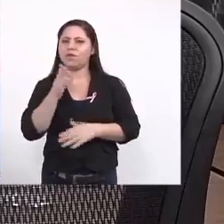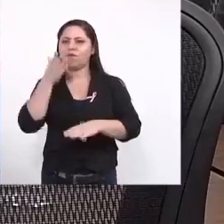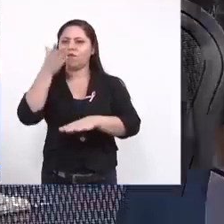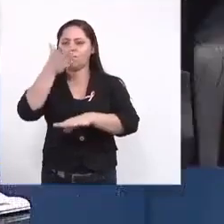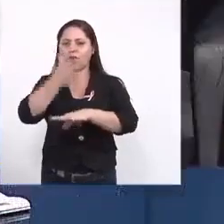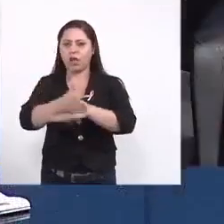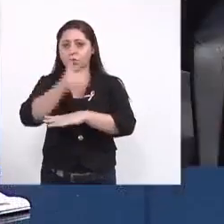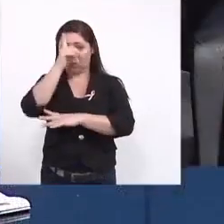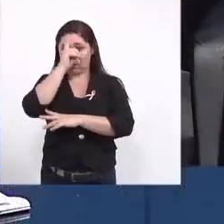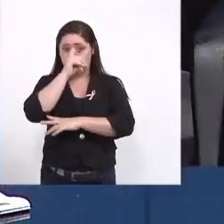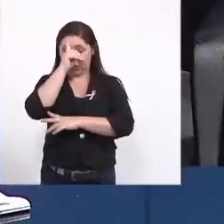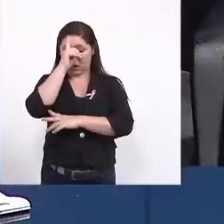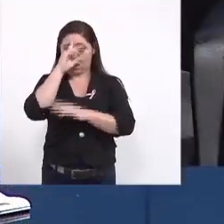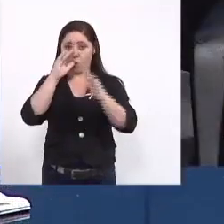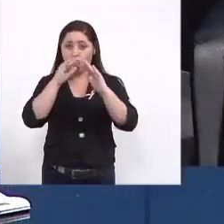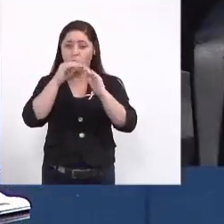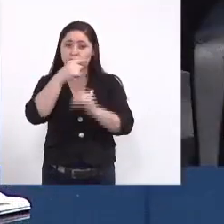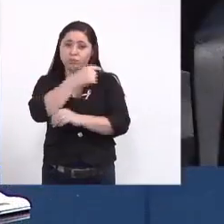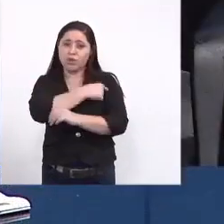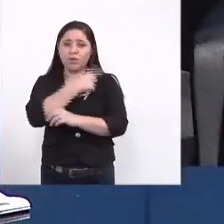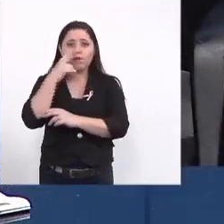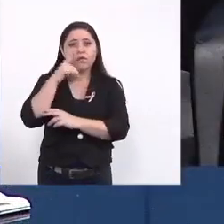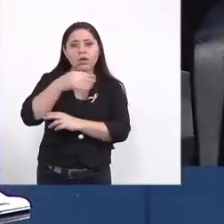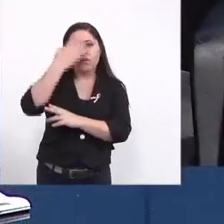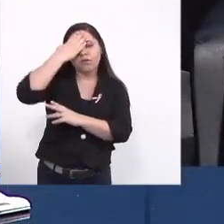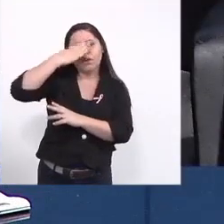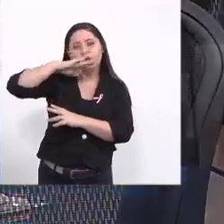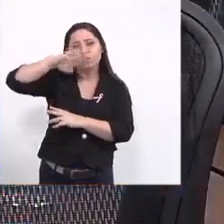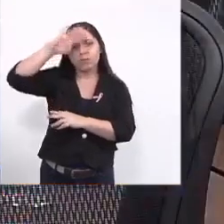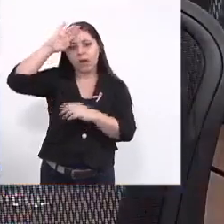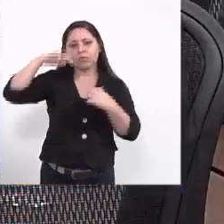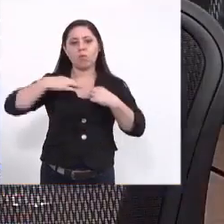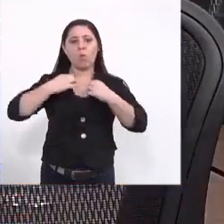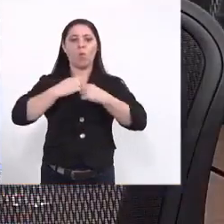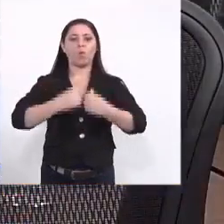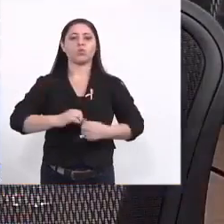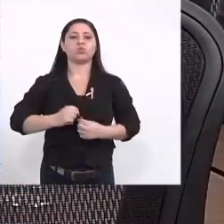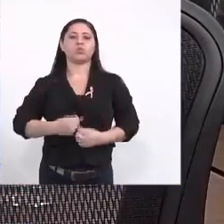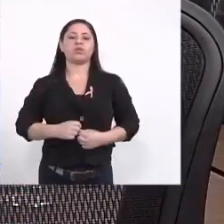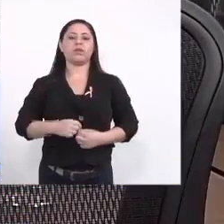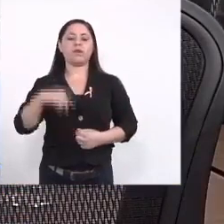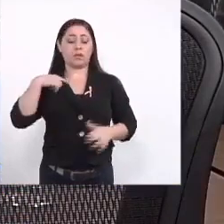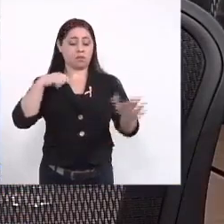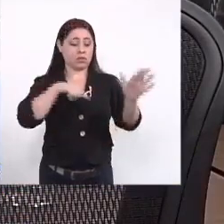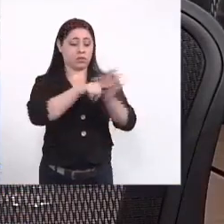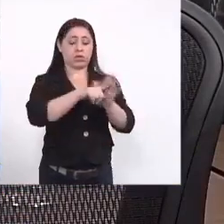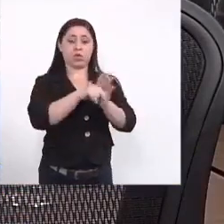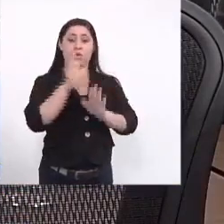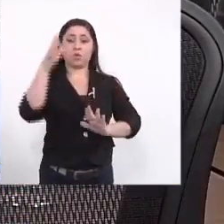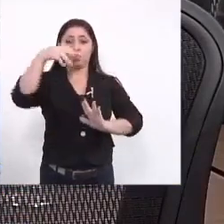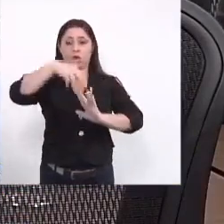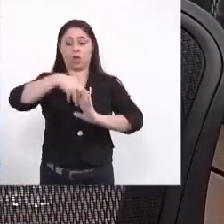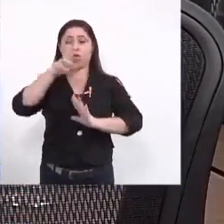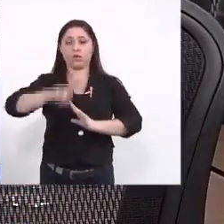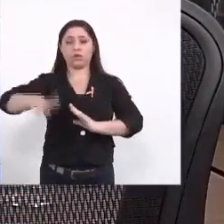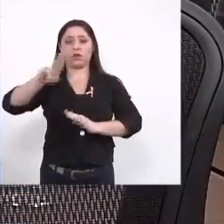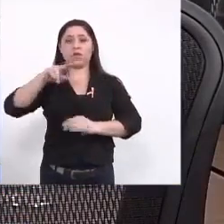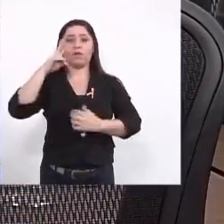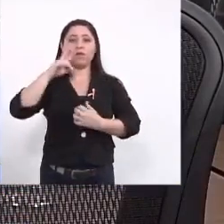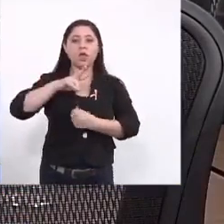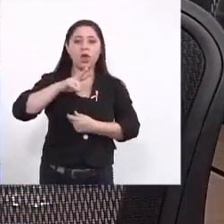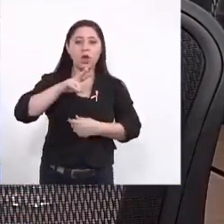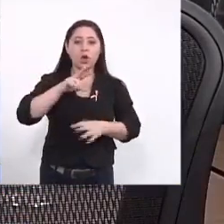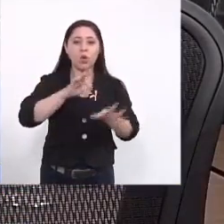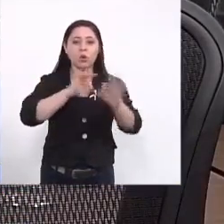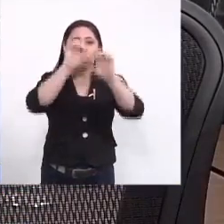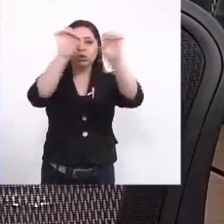num hospital você vê o enfermeiro com seu jaleco você vai num pesquisador lá na universidade como o Bruno ali você vê toda a